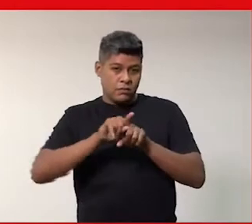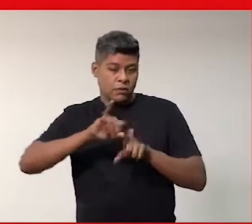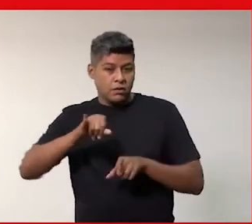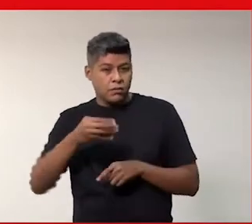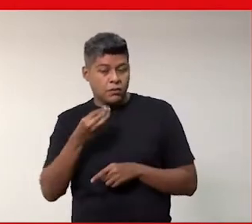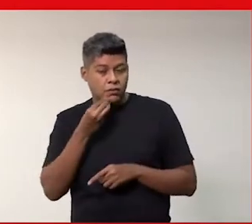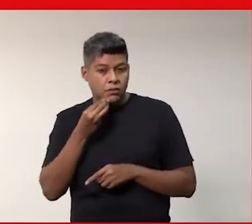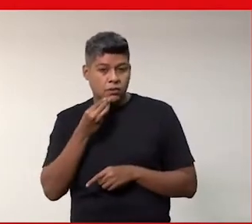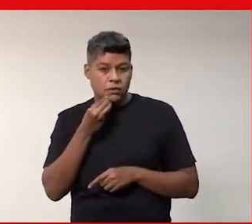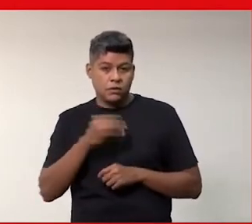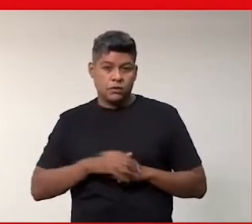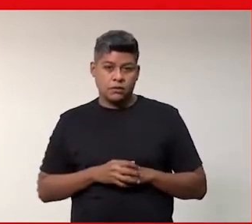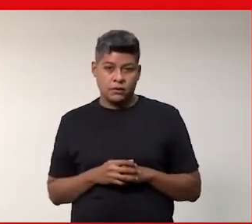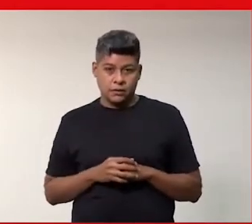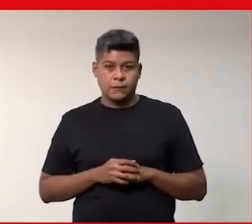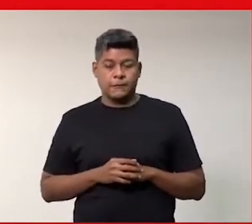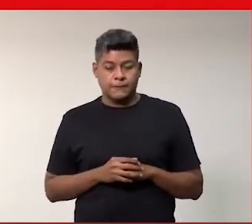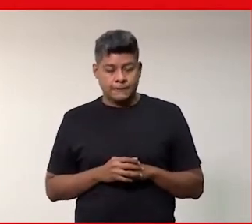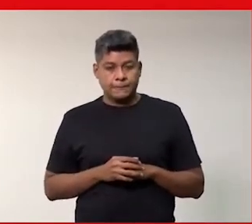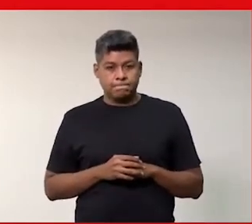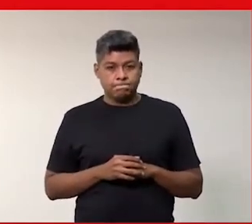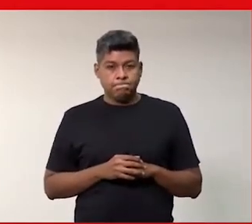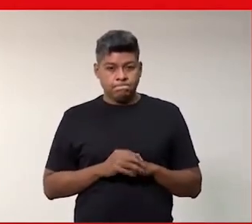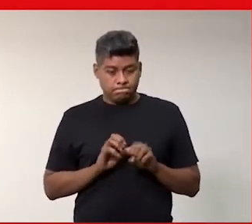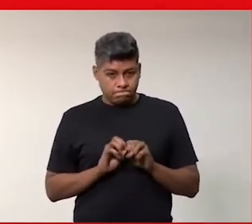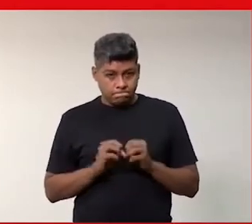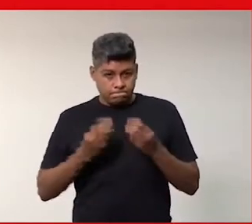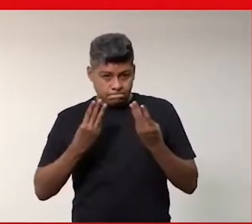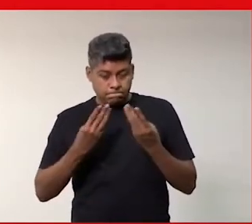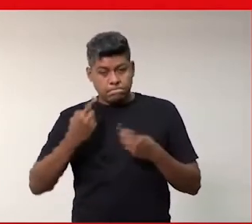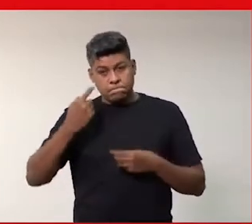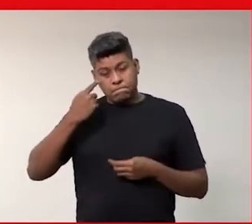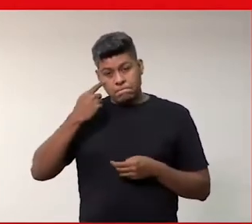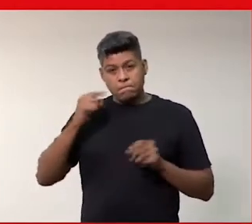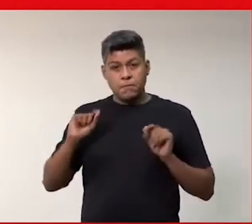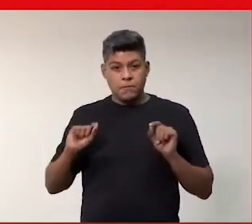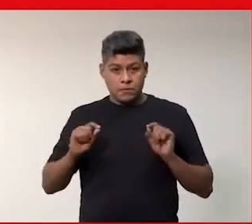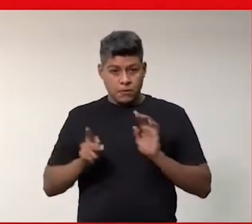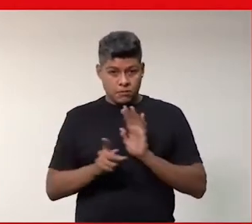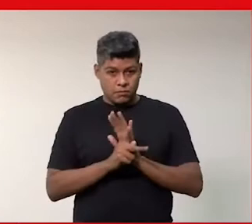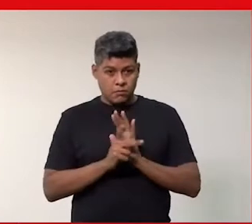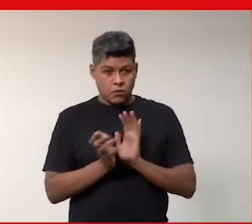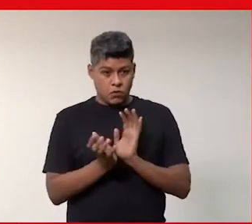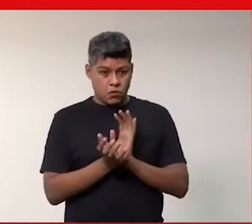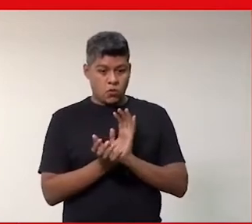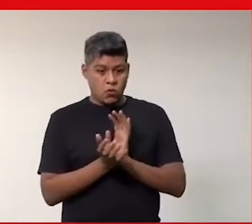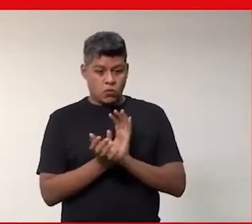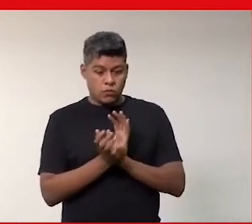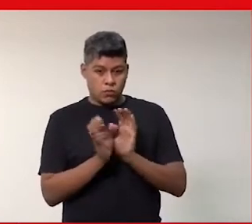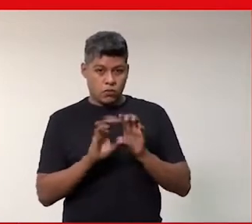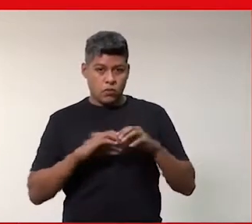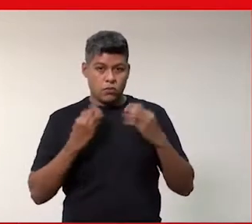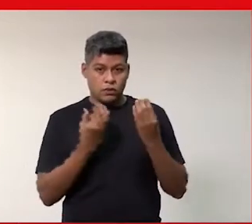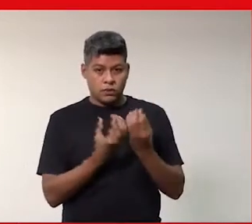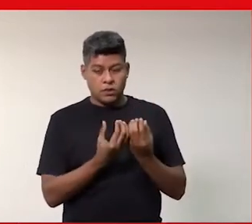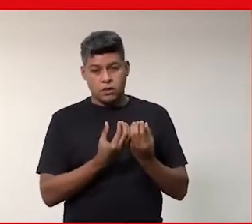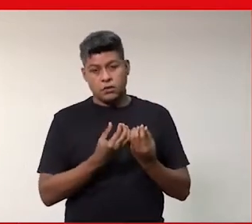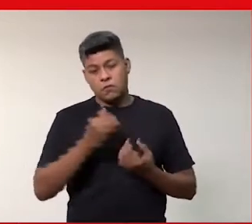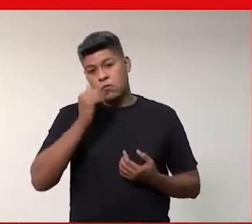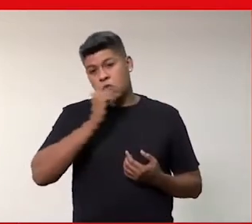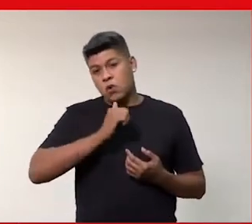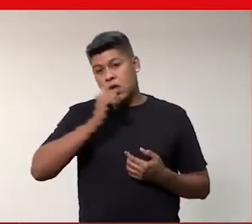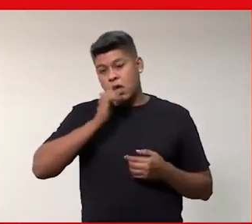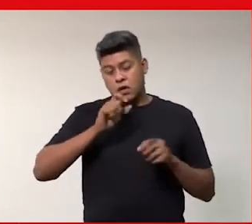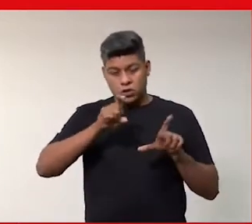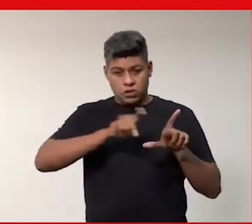Esse workshop foi pensado pelo grupo, pela comunidade Meninas Digitais, da